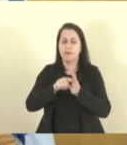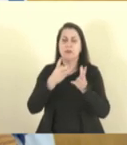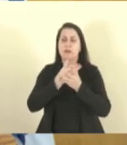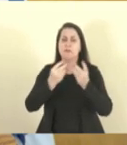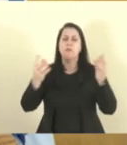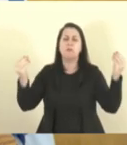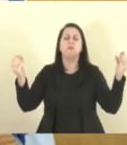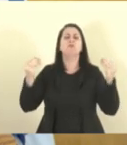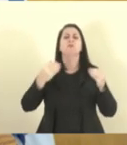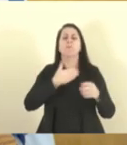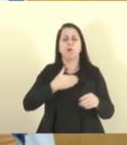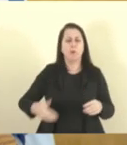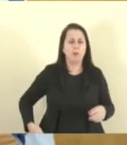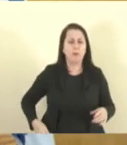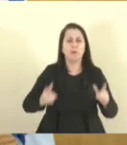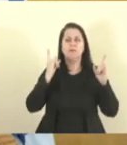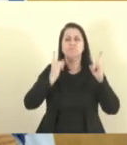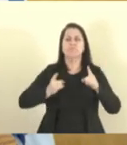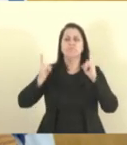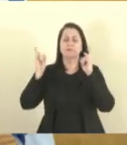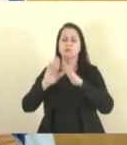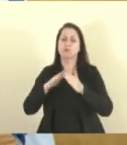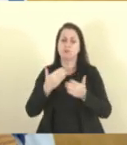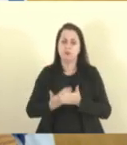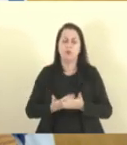escolas, unidades de saúde,